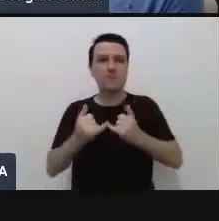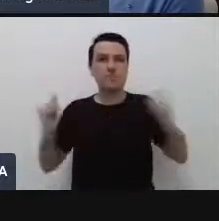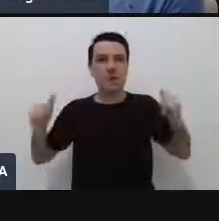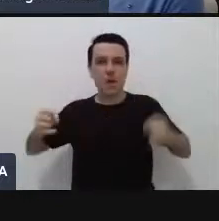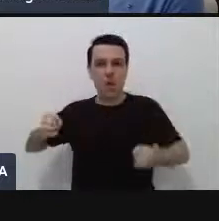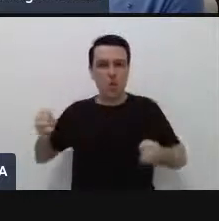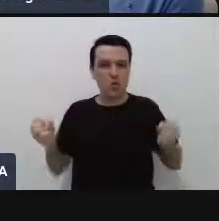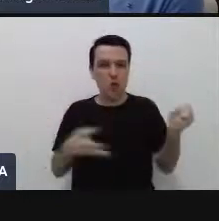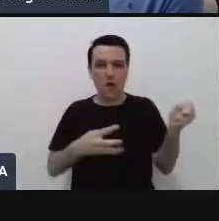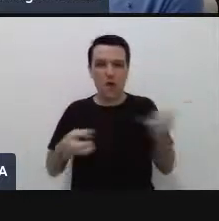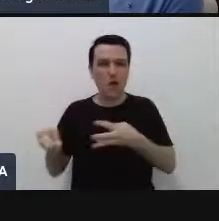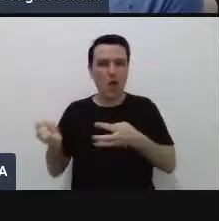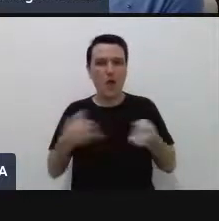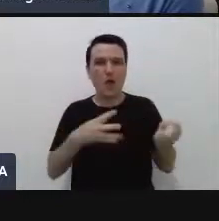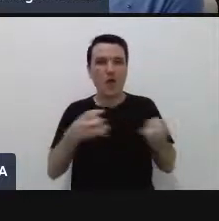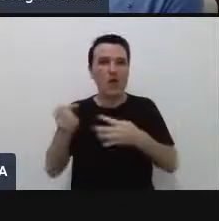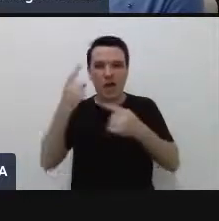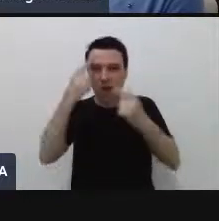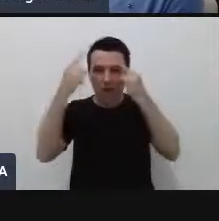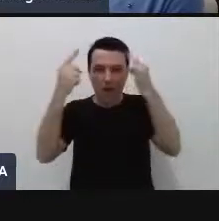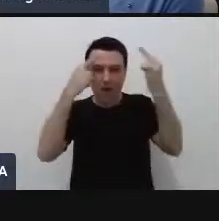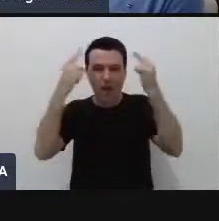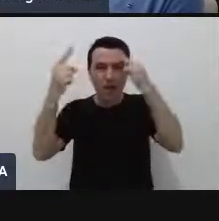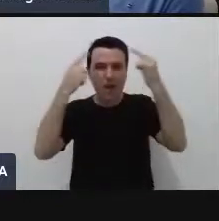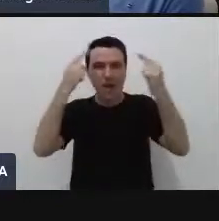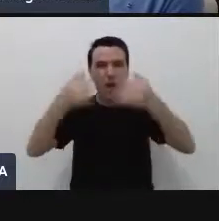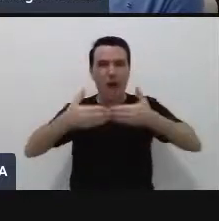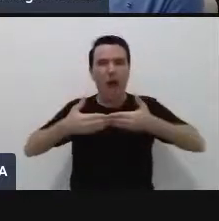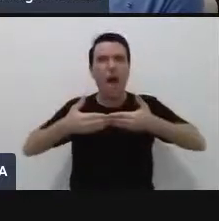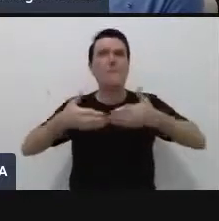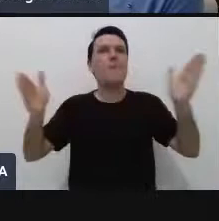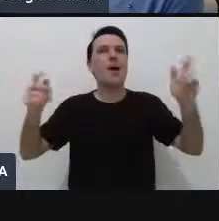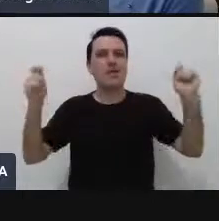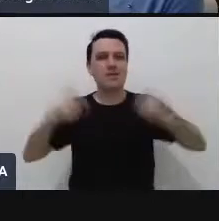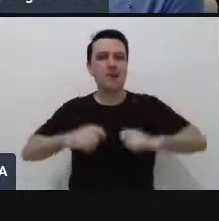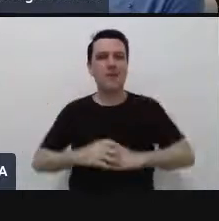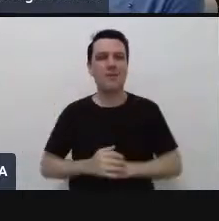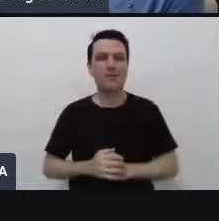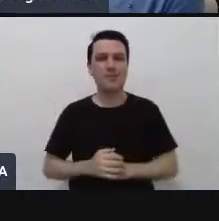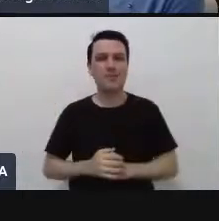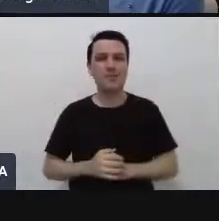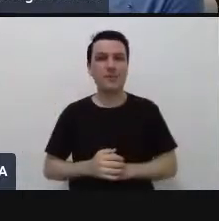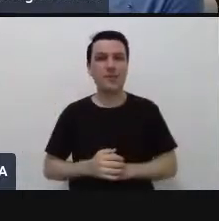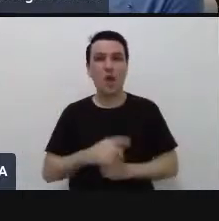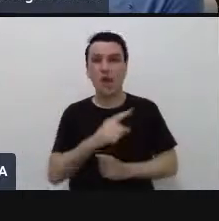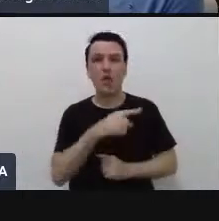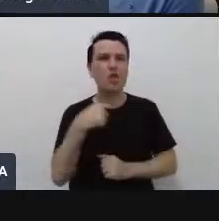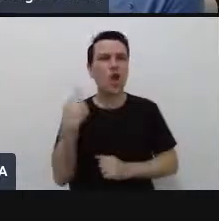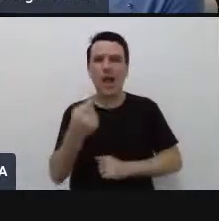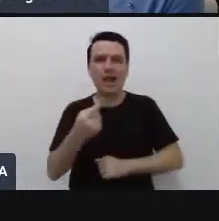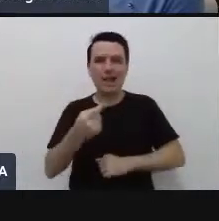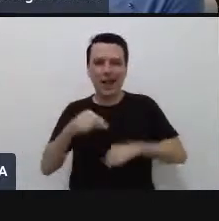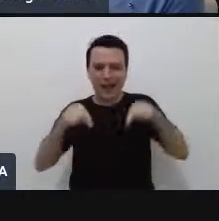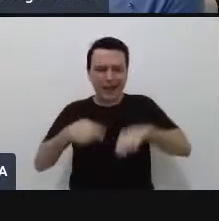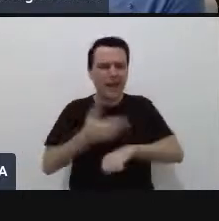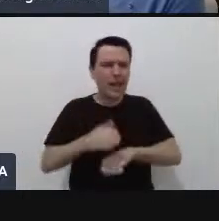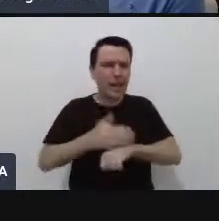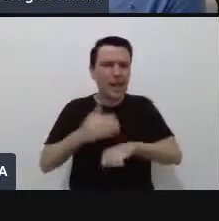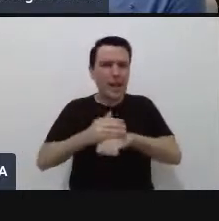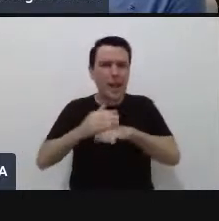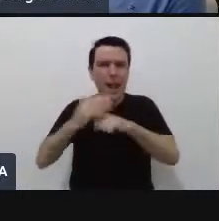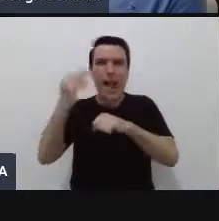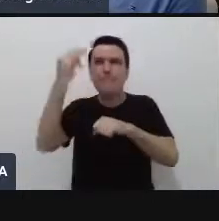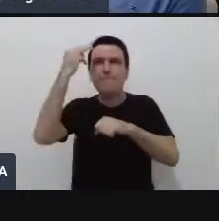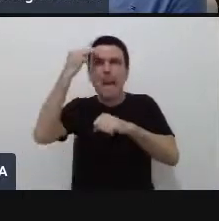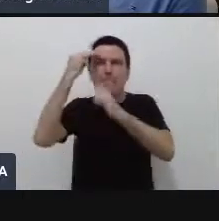ideias nessa atividade com fluidez e abertura. A gente está acessando as nossas memórias e colocando